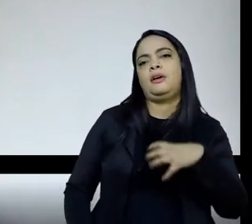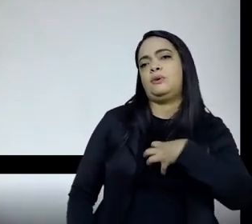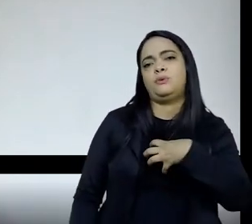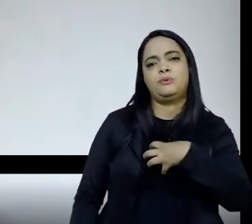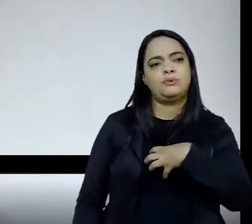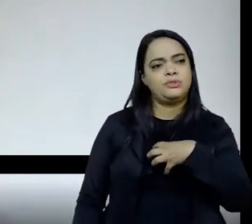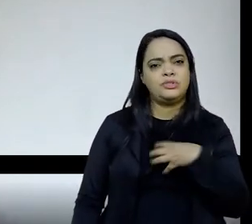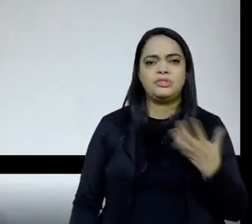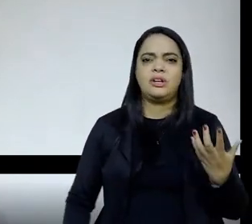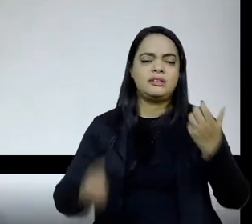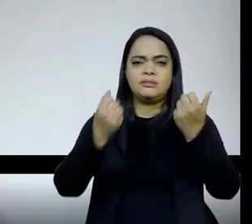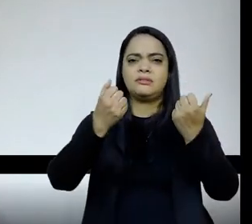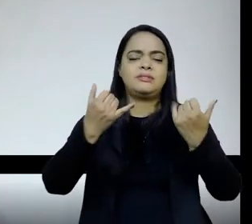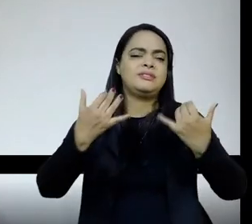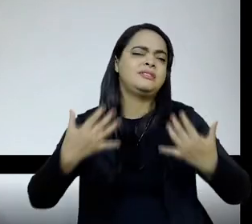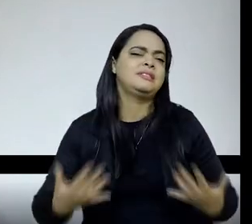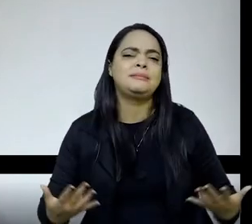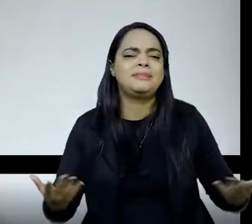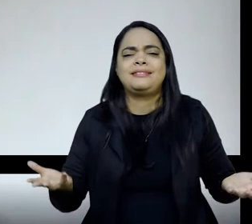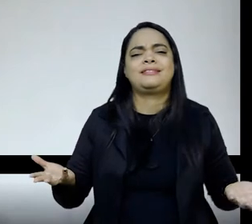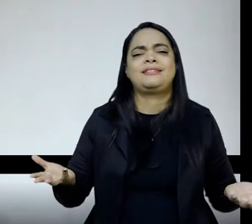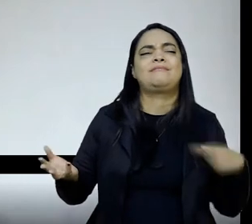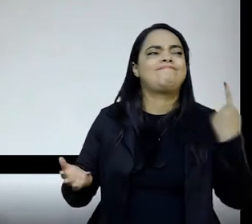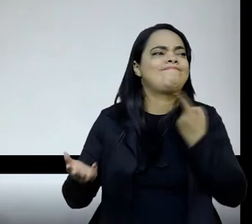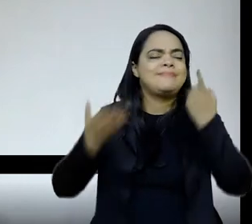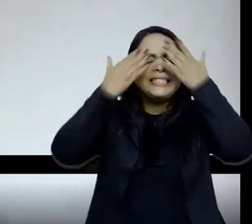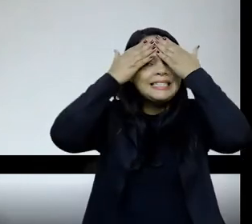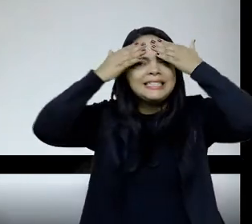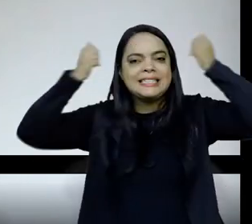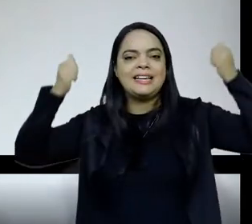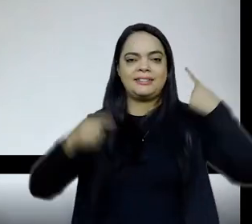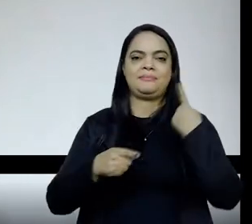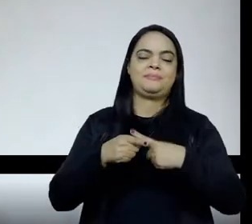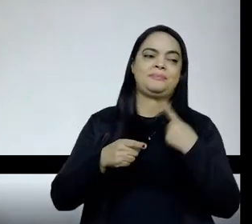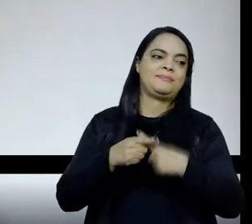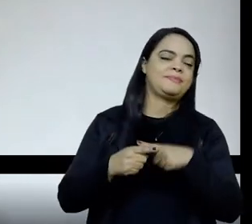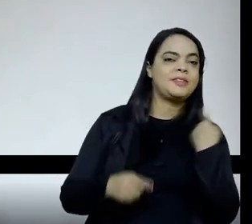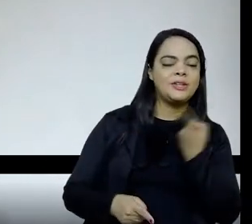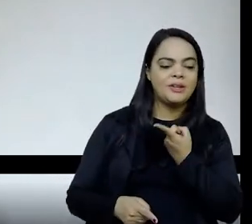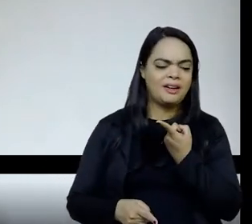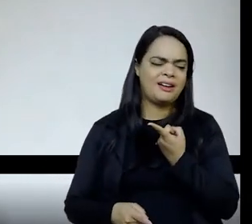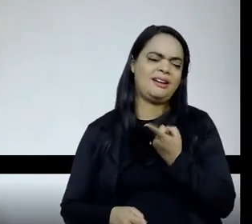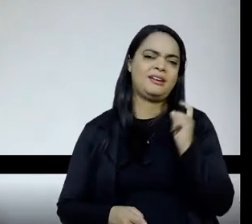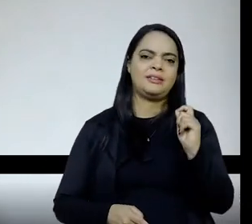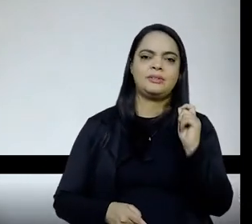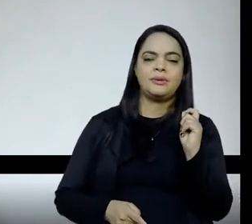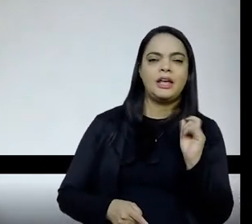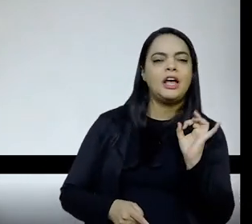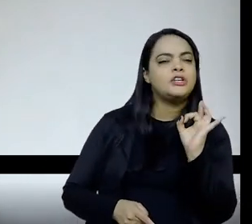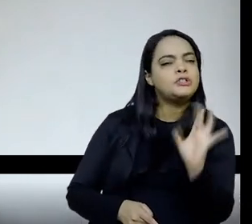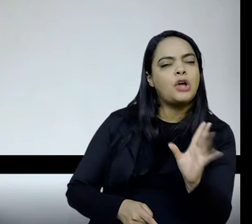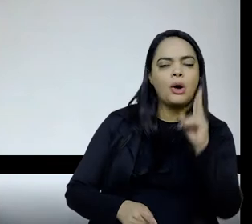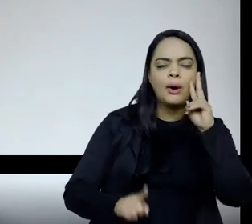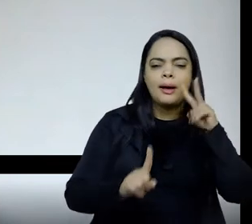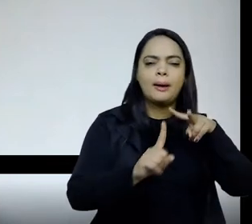disso, que a gente muitas vezes esquece, porque tem uma perspectiva muito da universidade, da